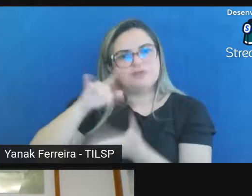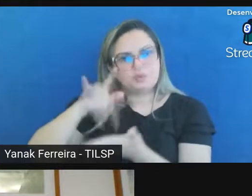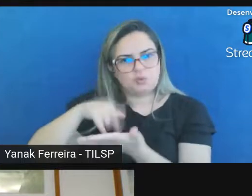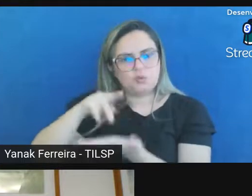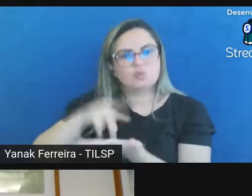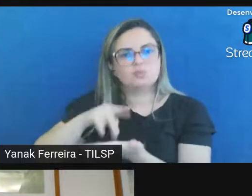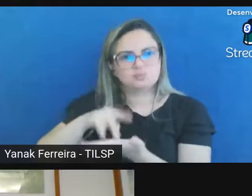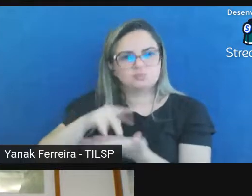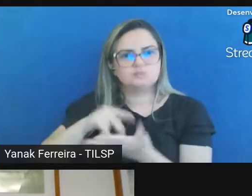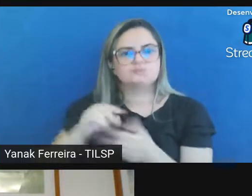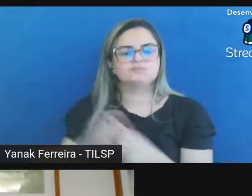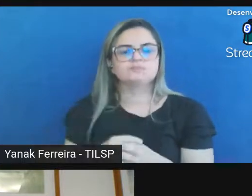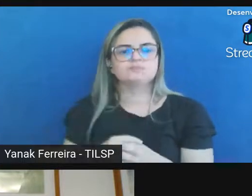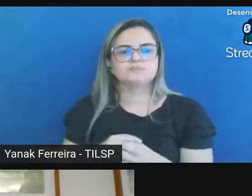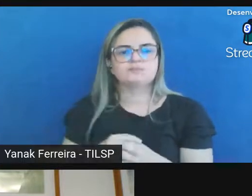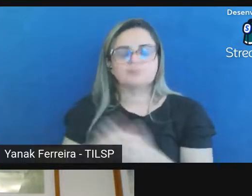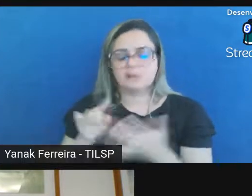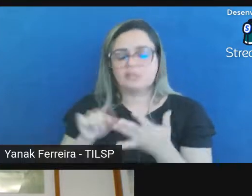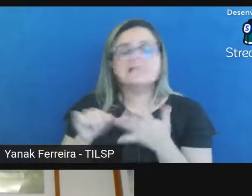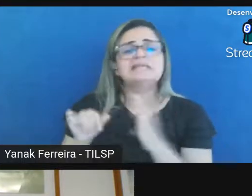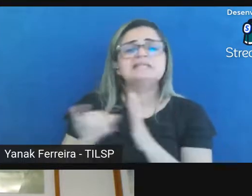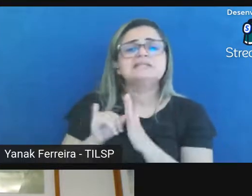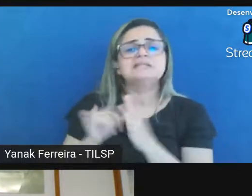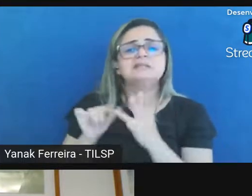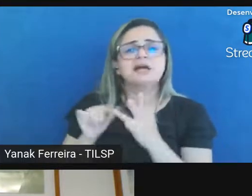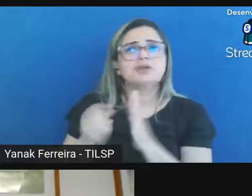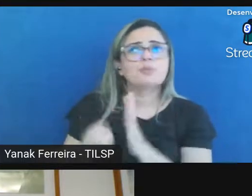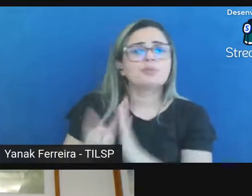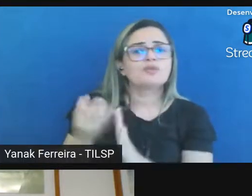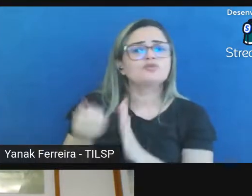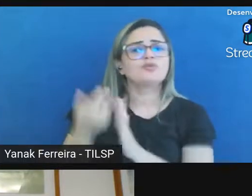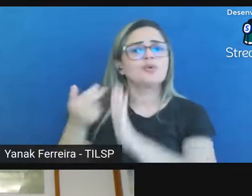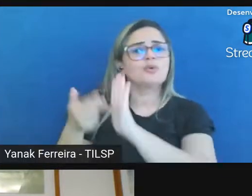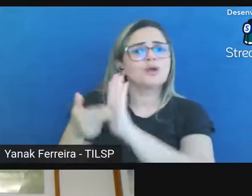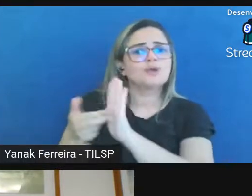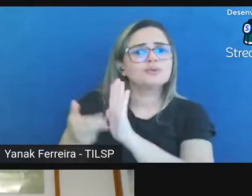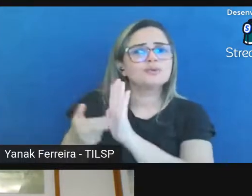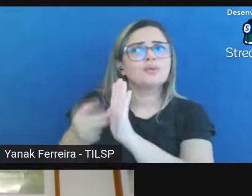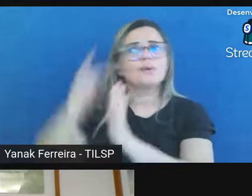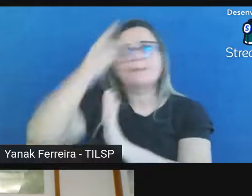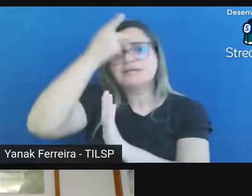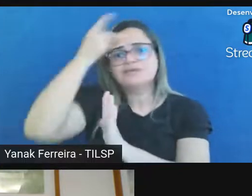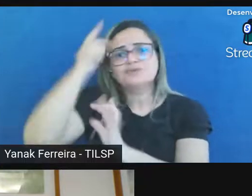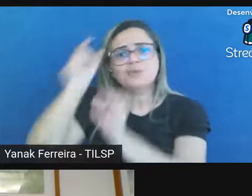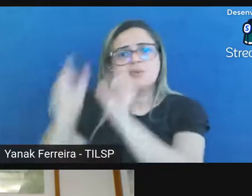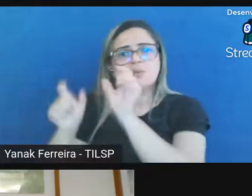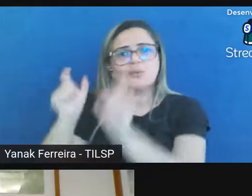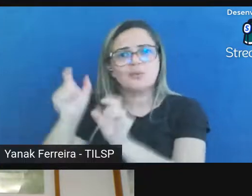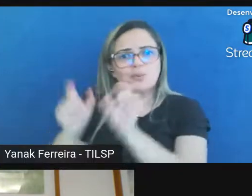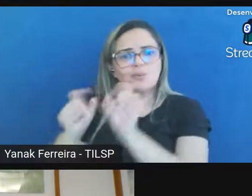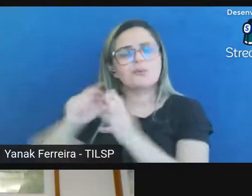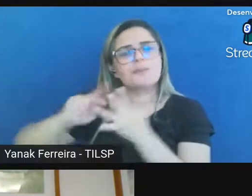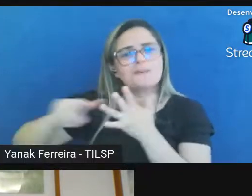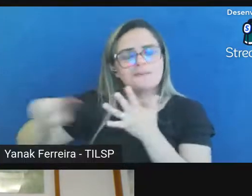autenticidade identidade produtor autor aquelas pessoas aqueles elementos etc